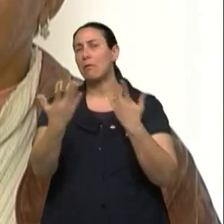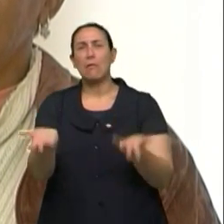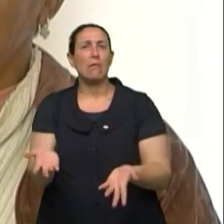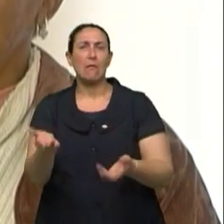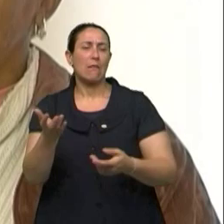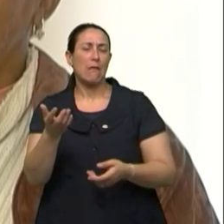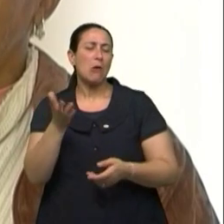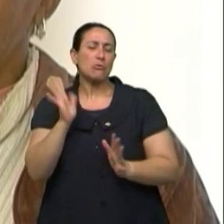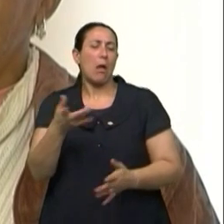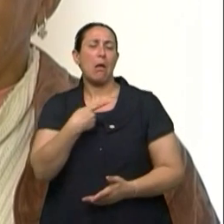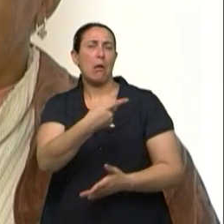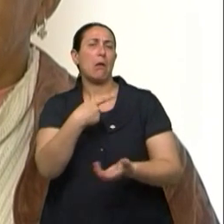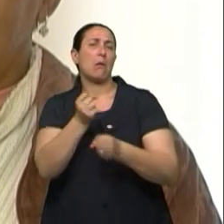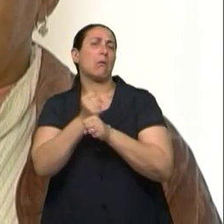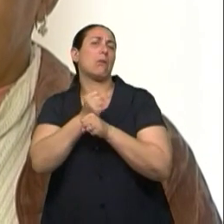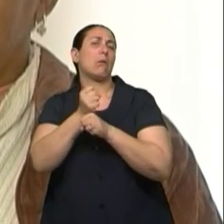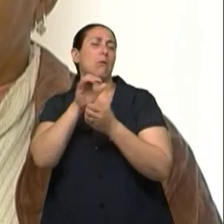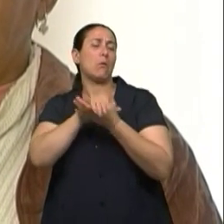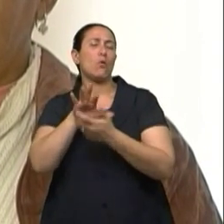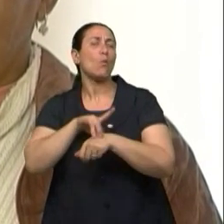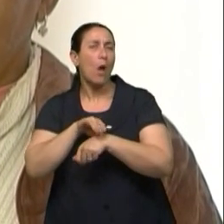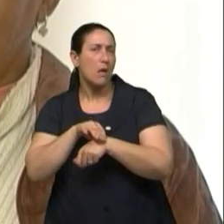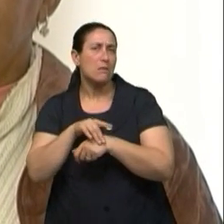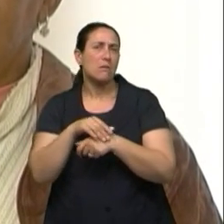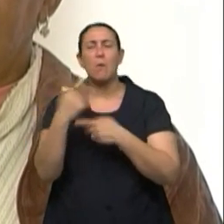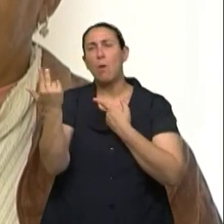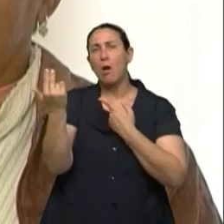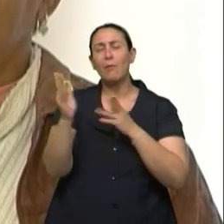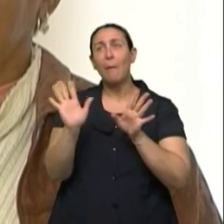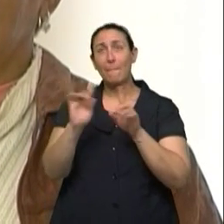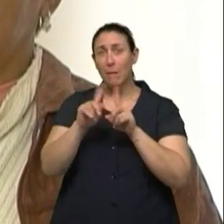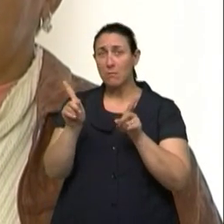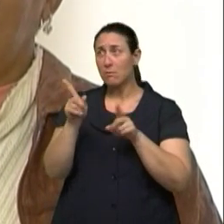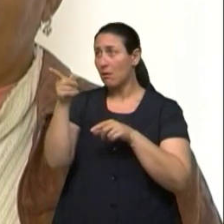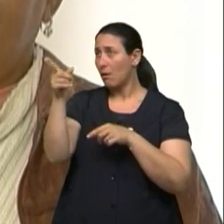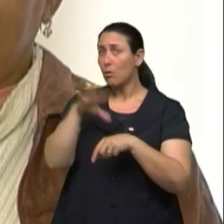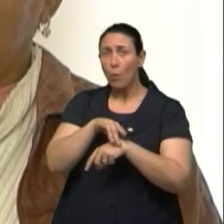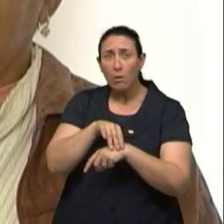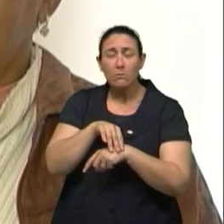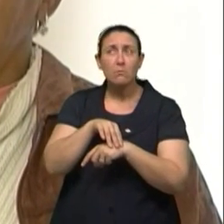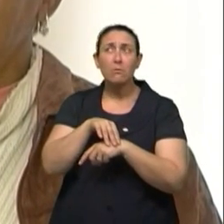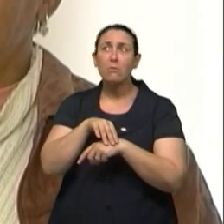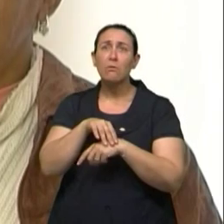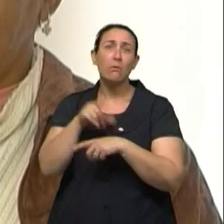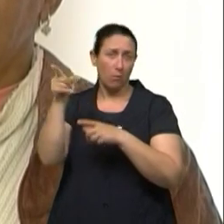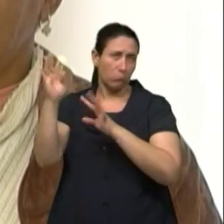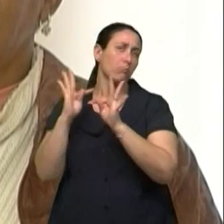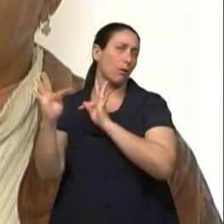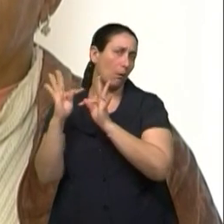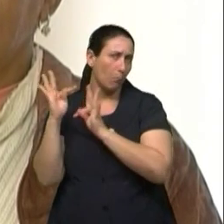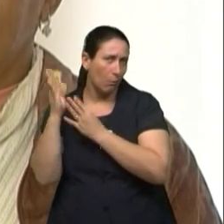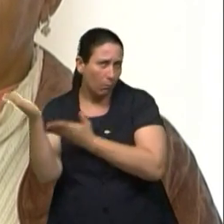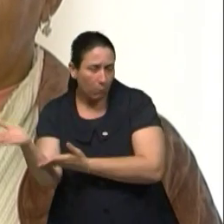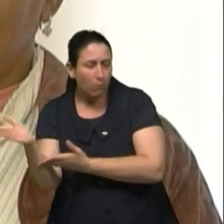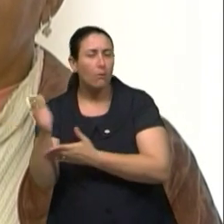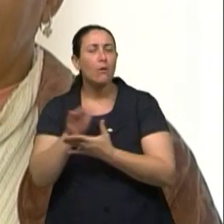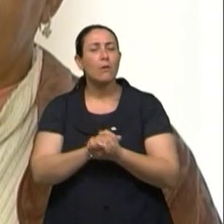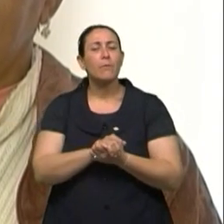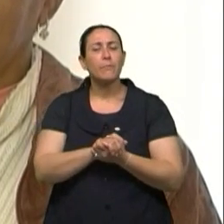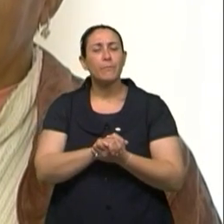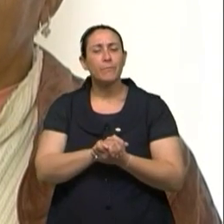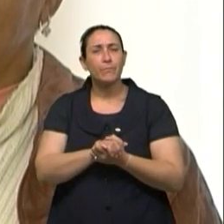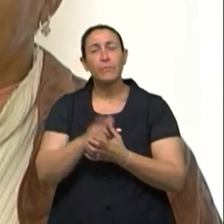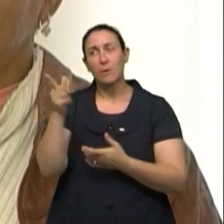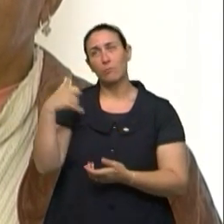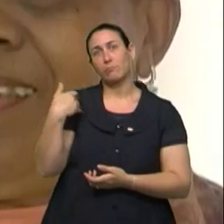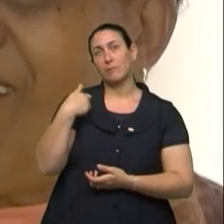porque nós já temos com essa doença, não precisa mais. Apareceu a doença nele, aí agora ele está em tratamento também. E agora ele